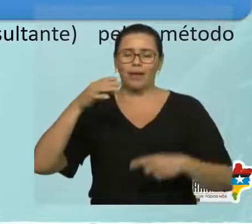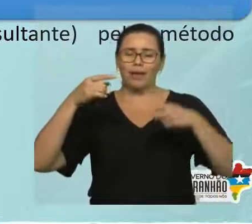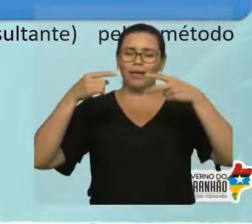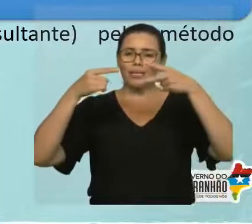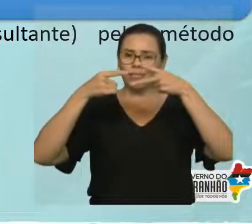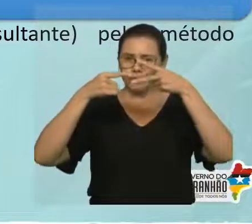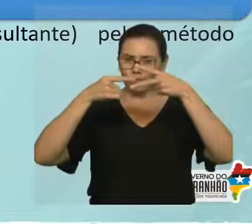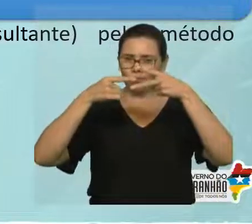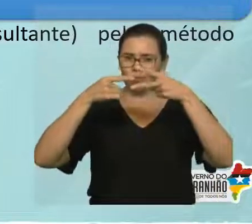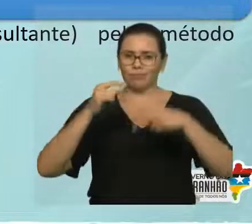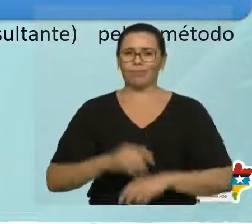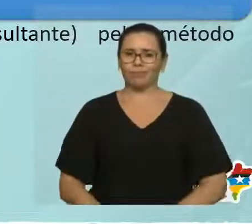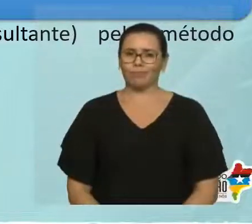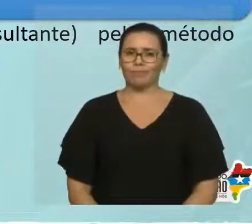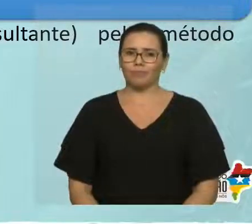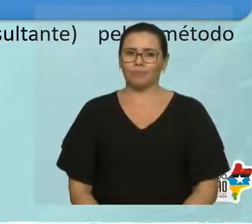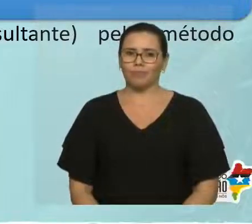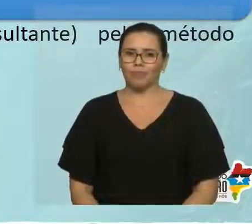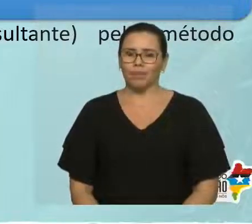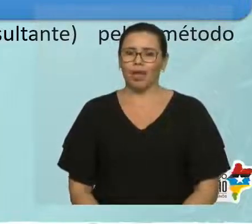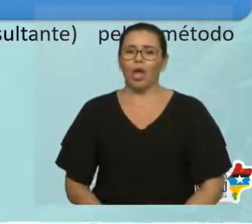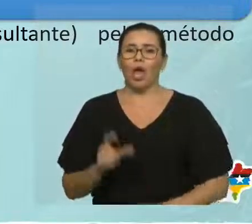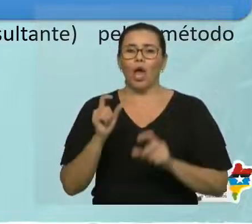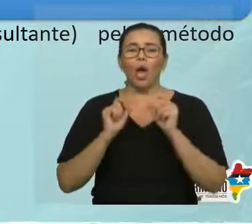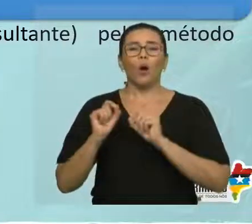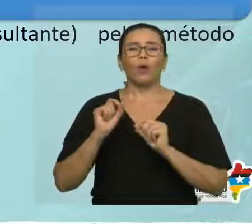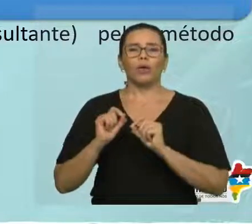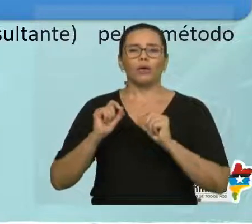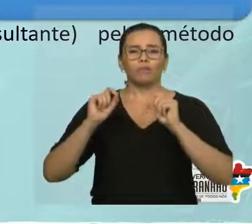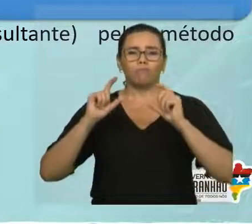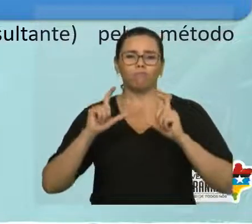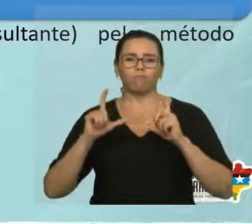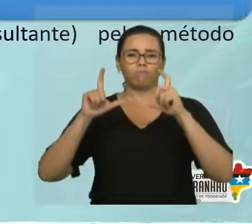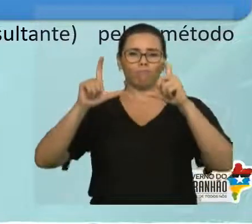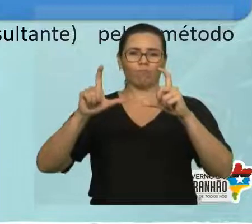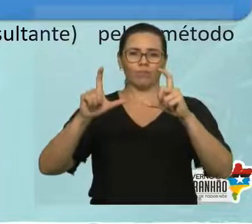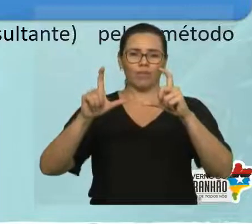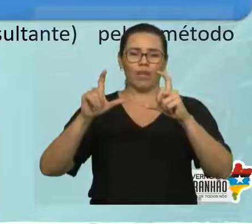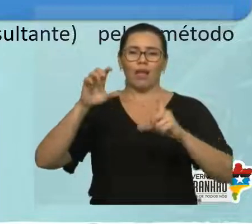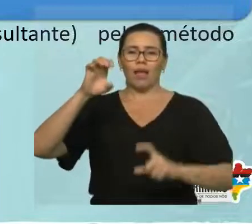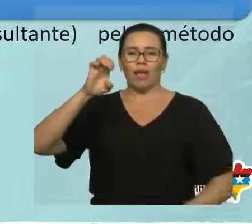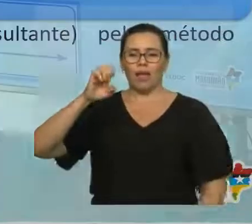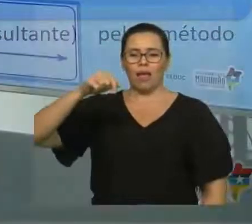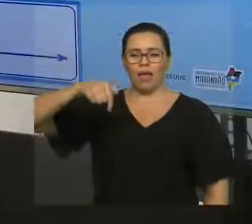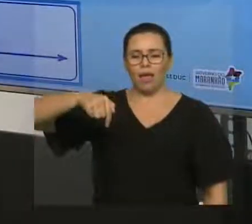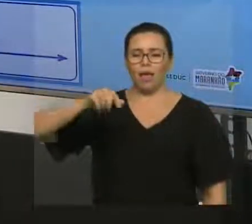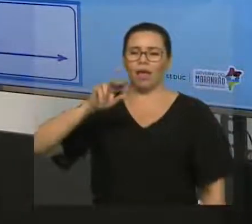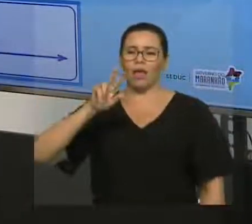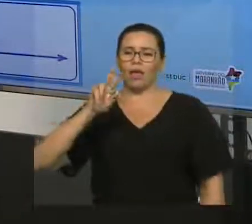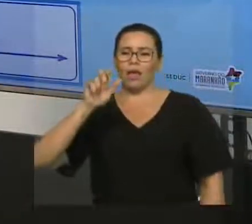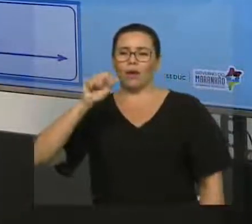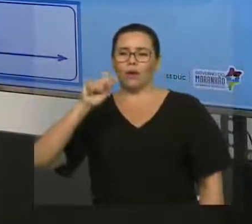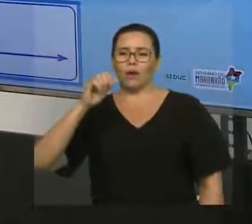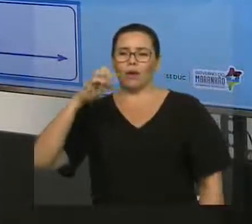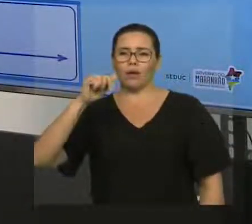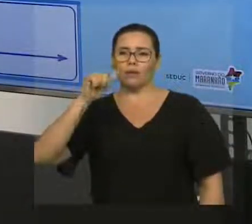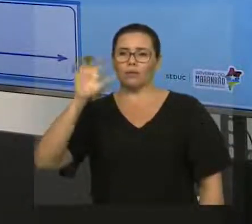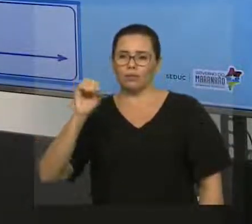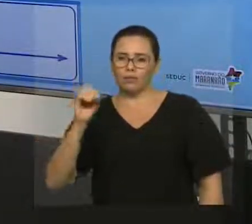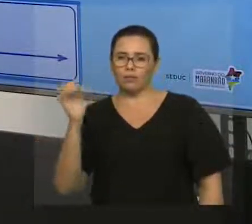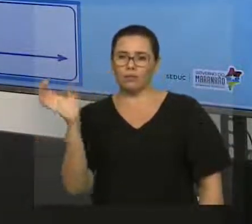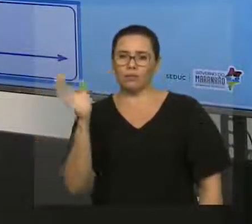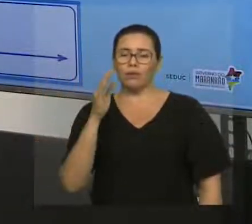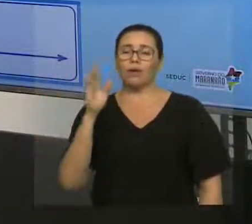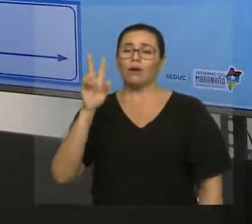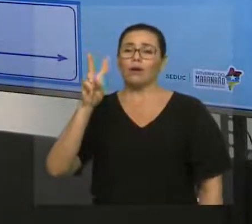é uma equação vetorial. Eu represento uma soma, porém, não significa que eu vou,